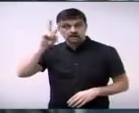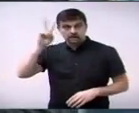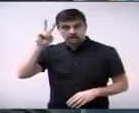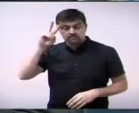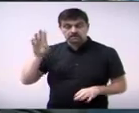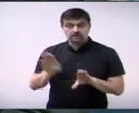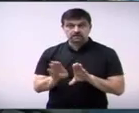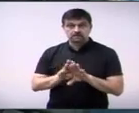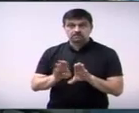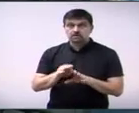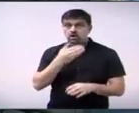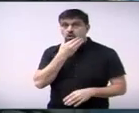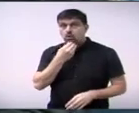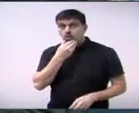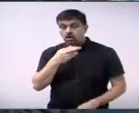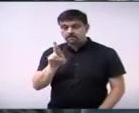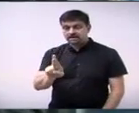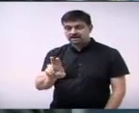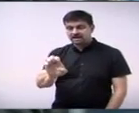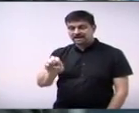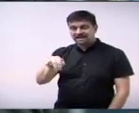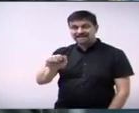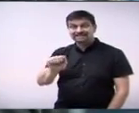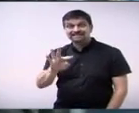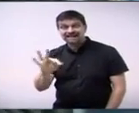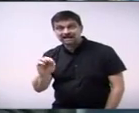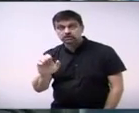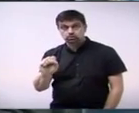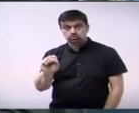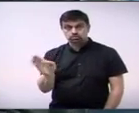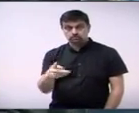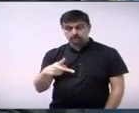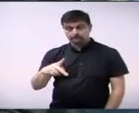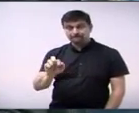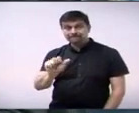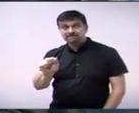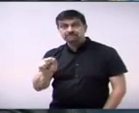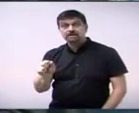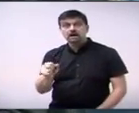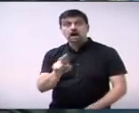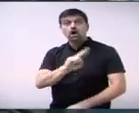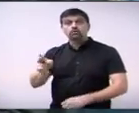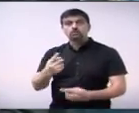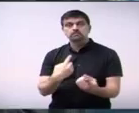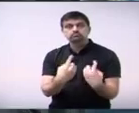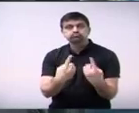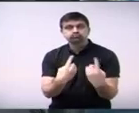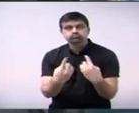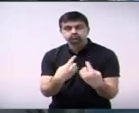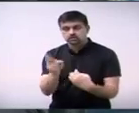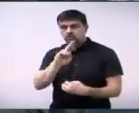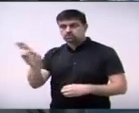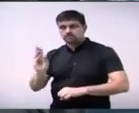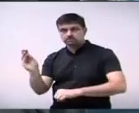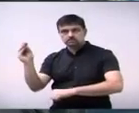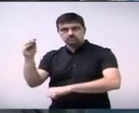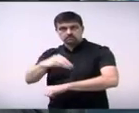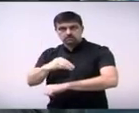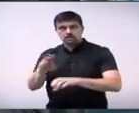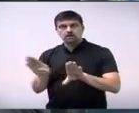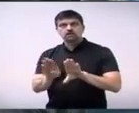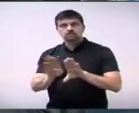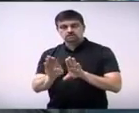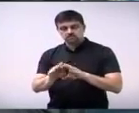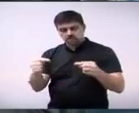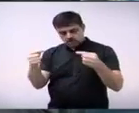seu Renato Piva, que foi uma pessoa que participou de toda a história do município de Paulínia e que também merece bastante essa